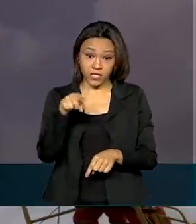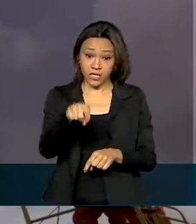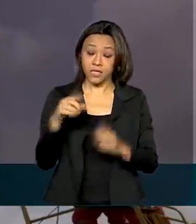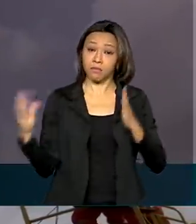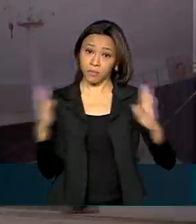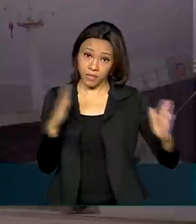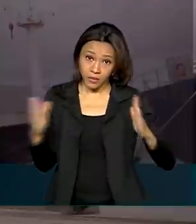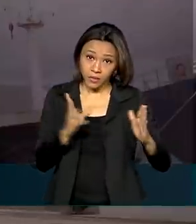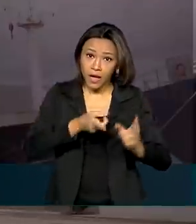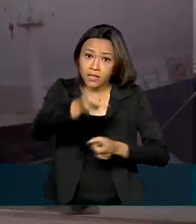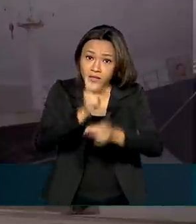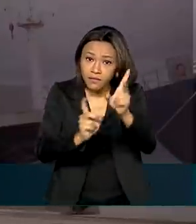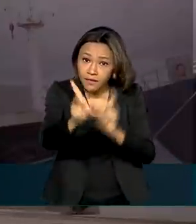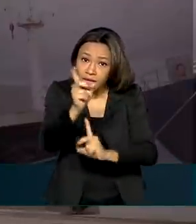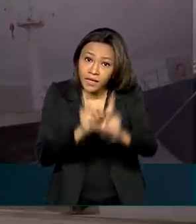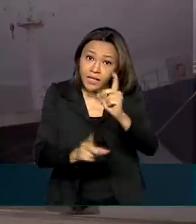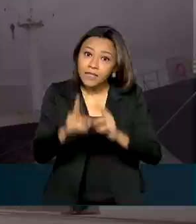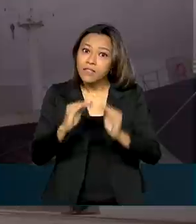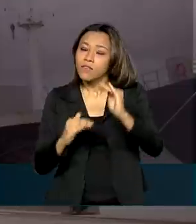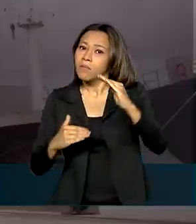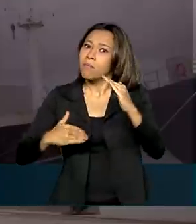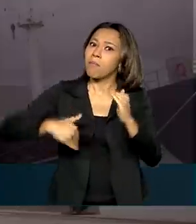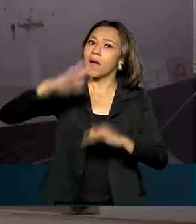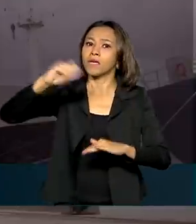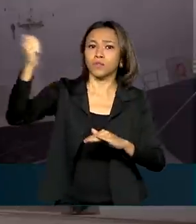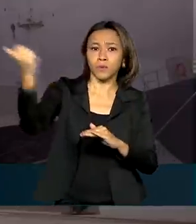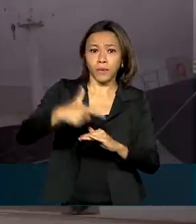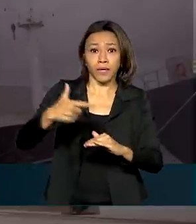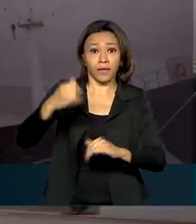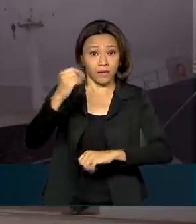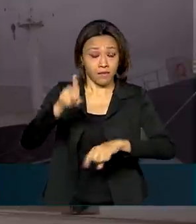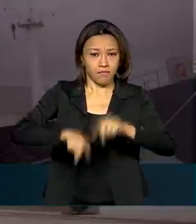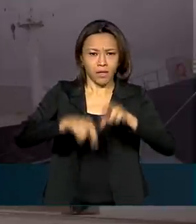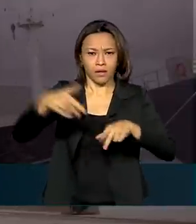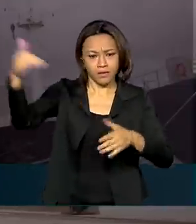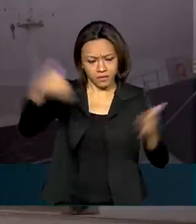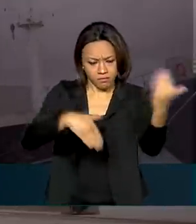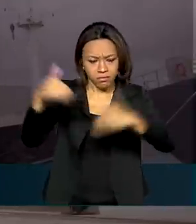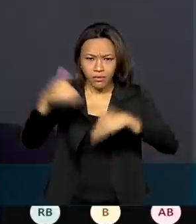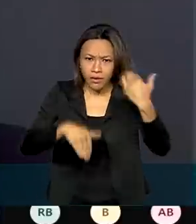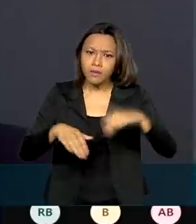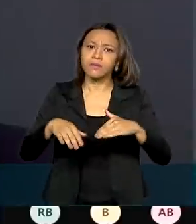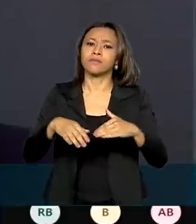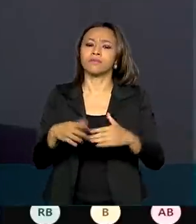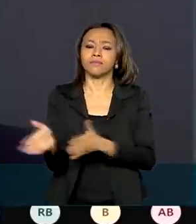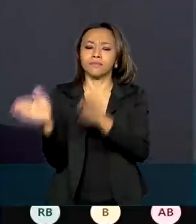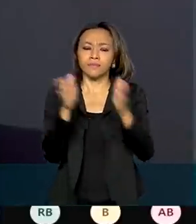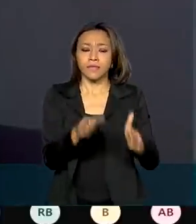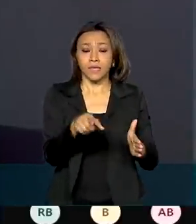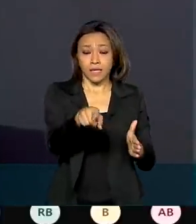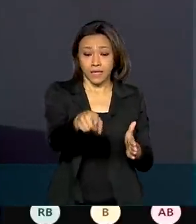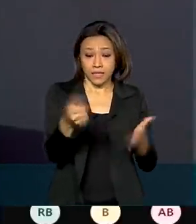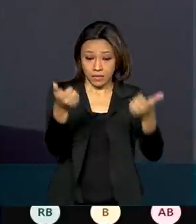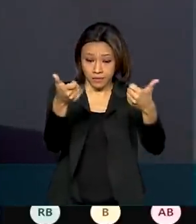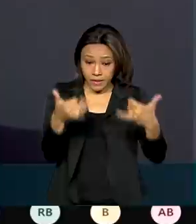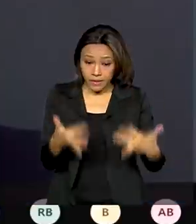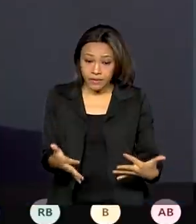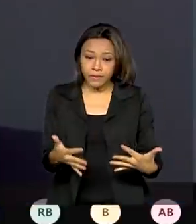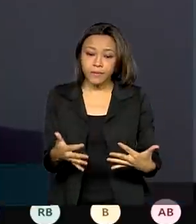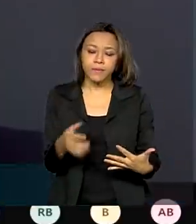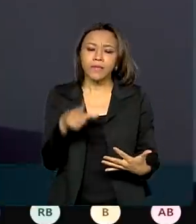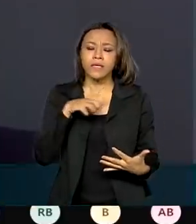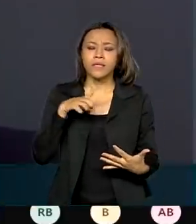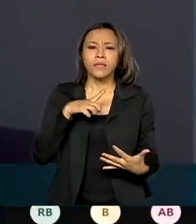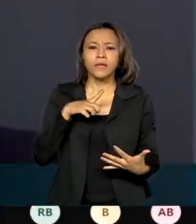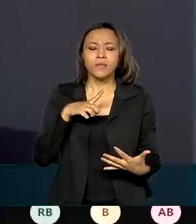as exportações superaram as importações em 6,2 bilhões de dólares. O que temos observado é um